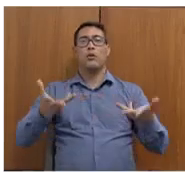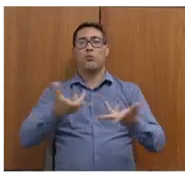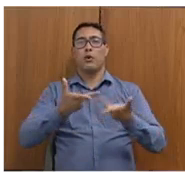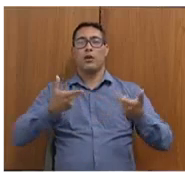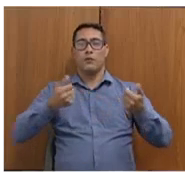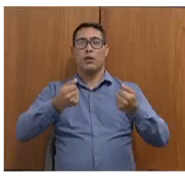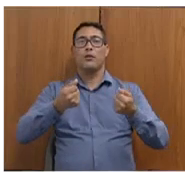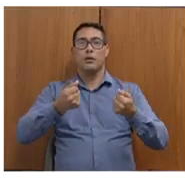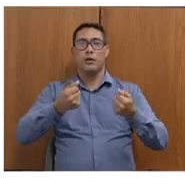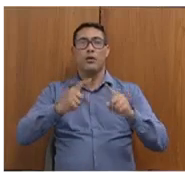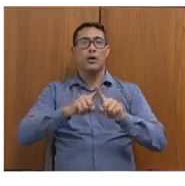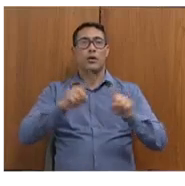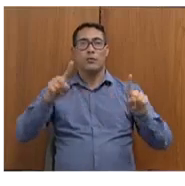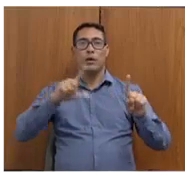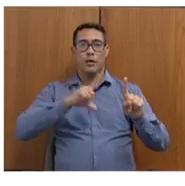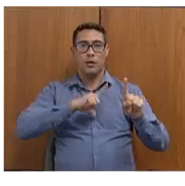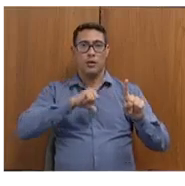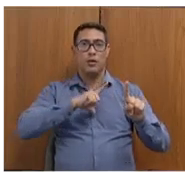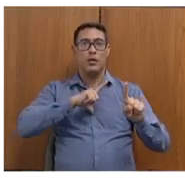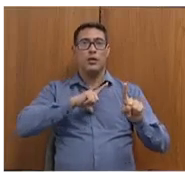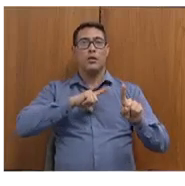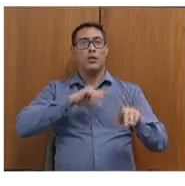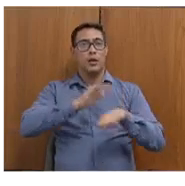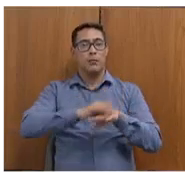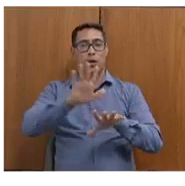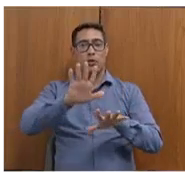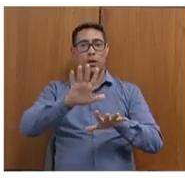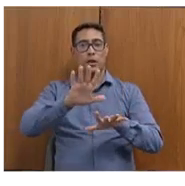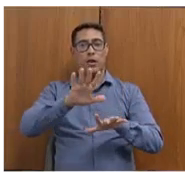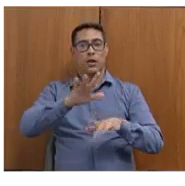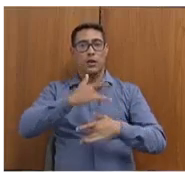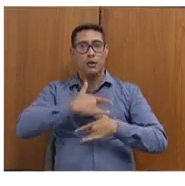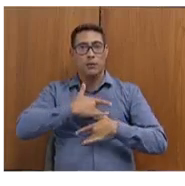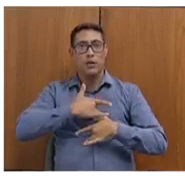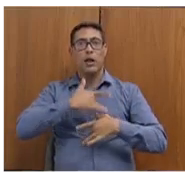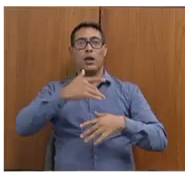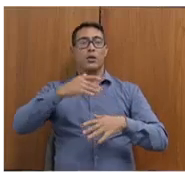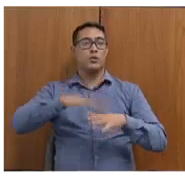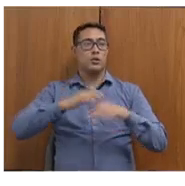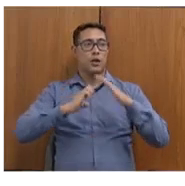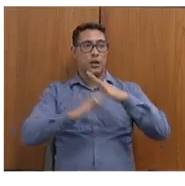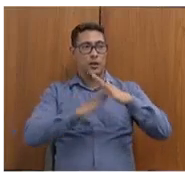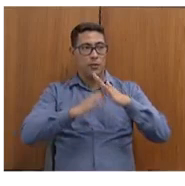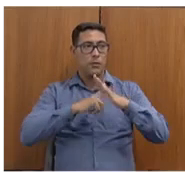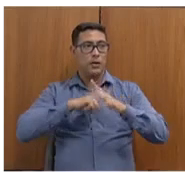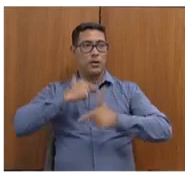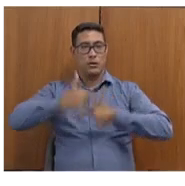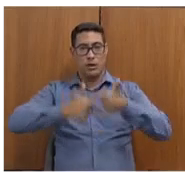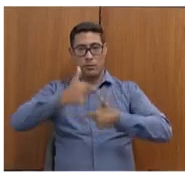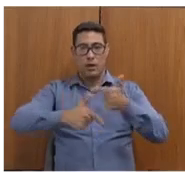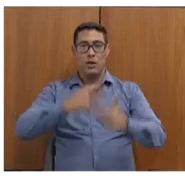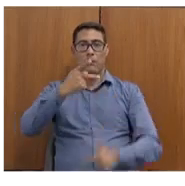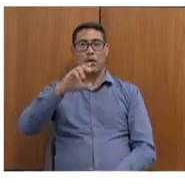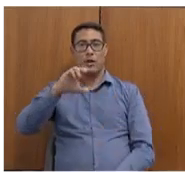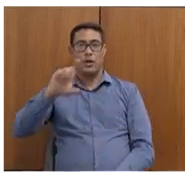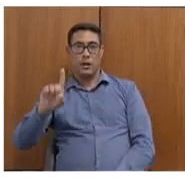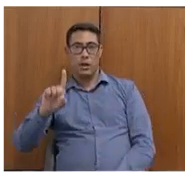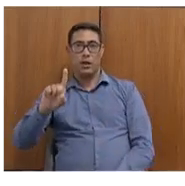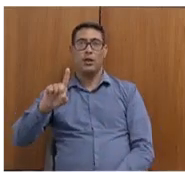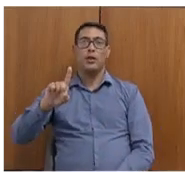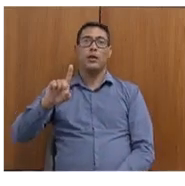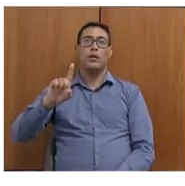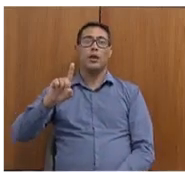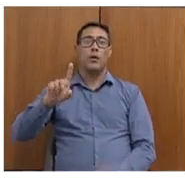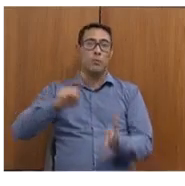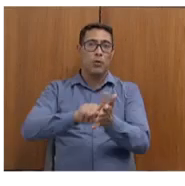eu gostaria de falar que é mais uma sensibilização para as empresas contratarem PCD do que uma própria qualificação.